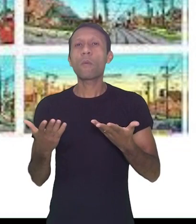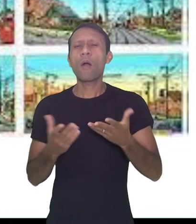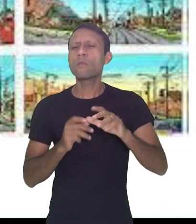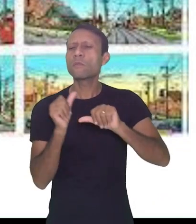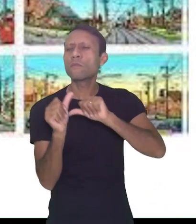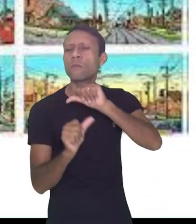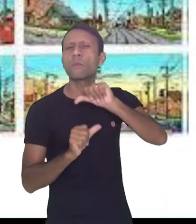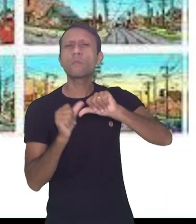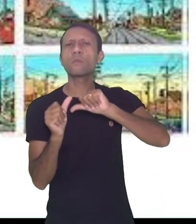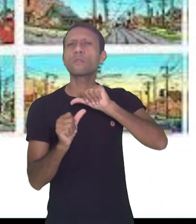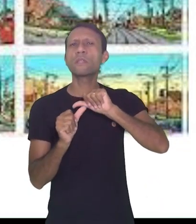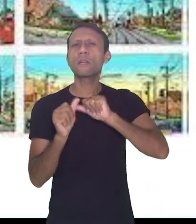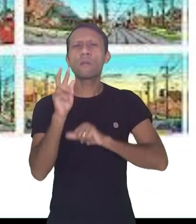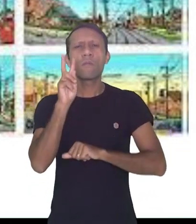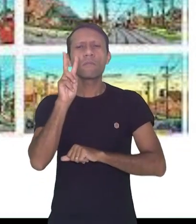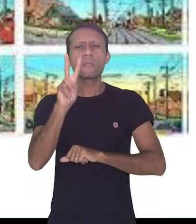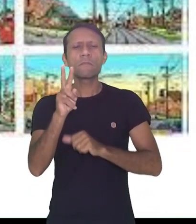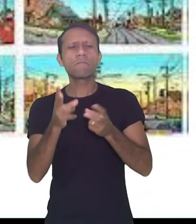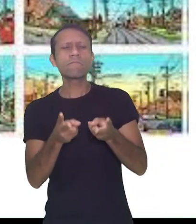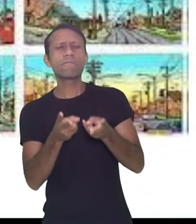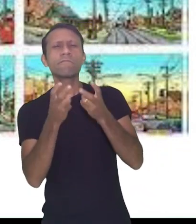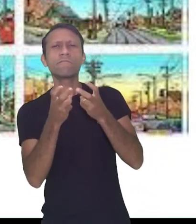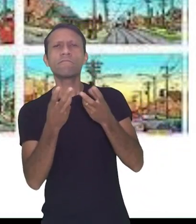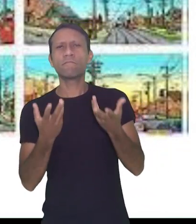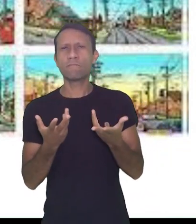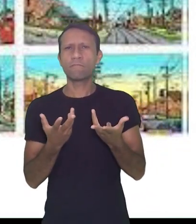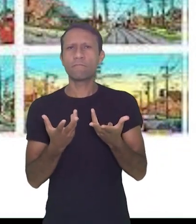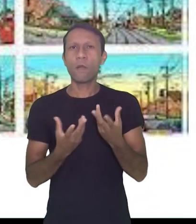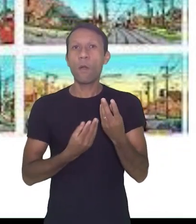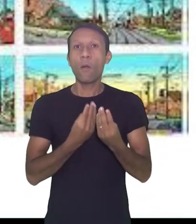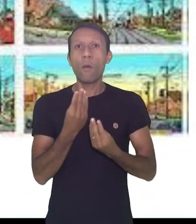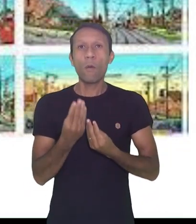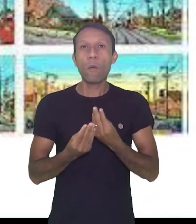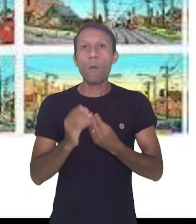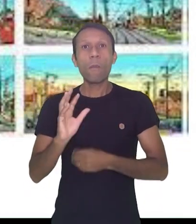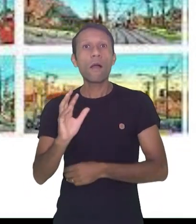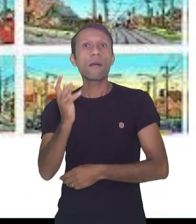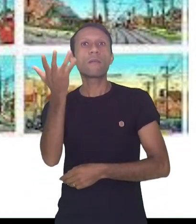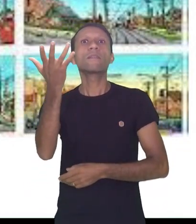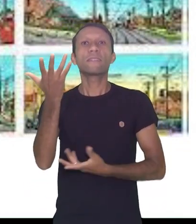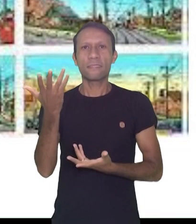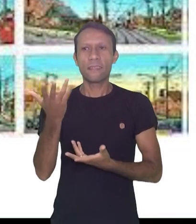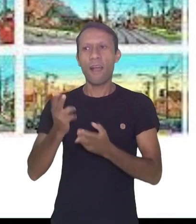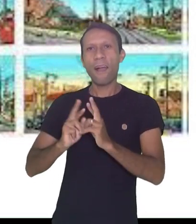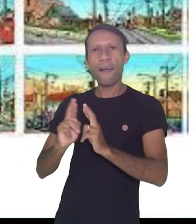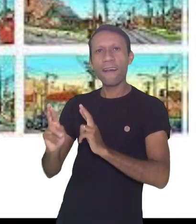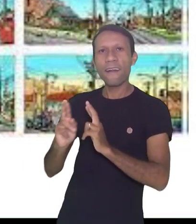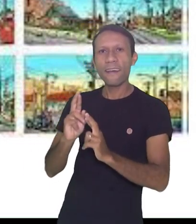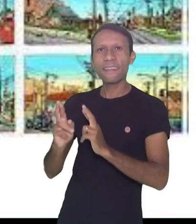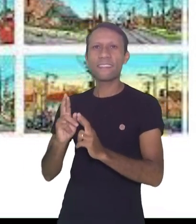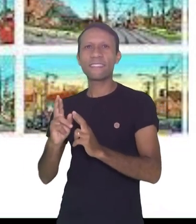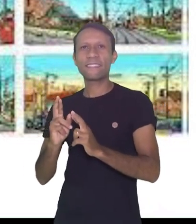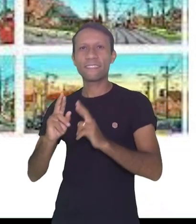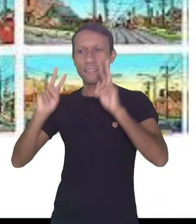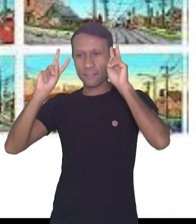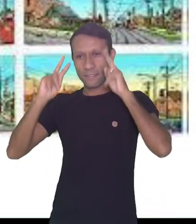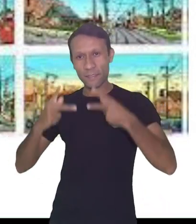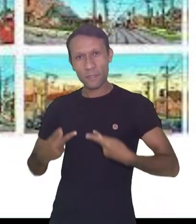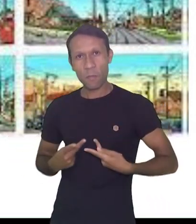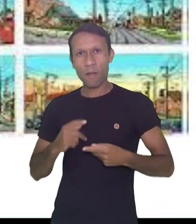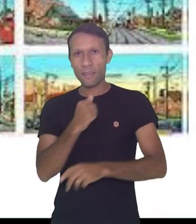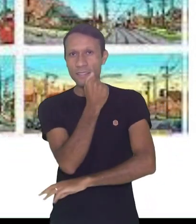mudanças que você observou? Como ocorreu e como ocorre a relação entre os seres humanos e a